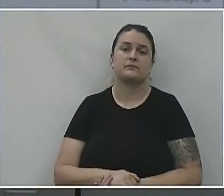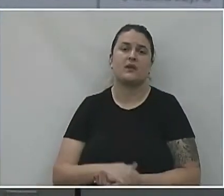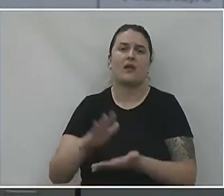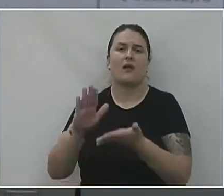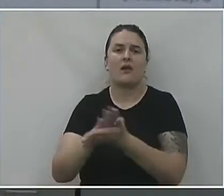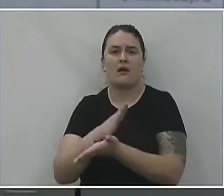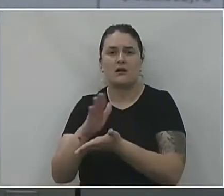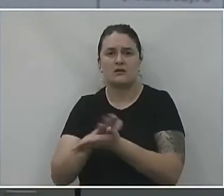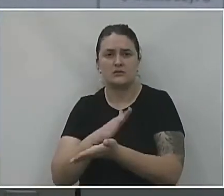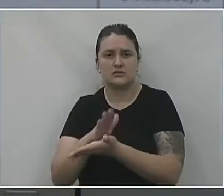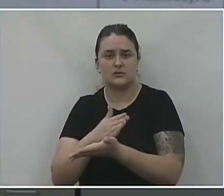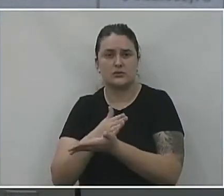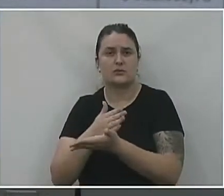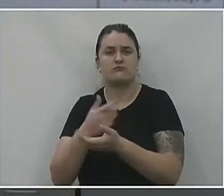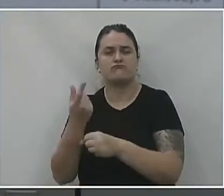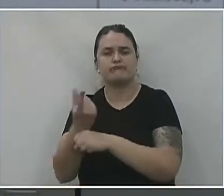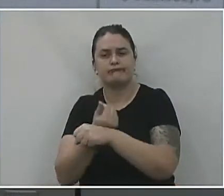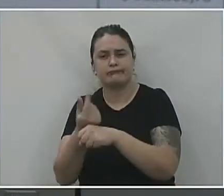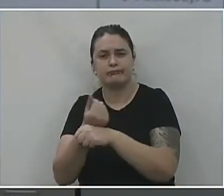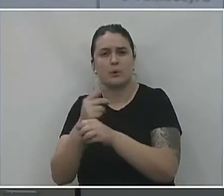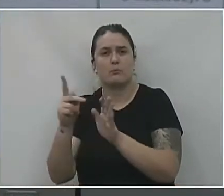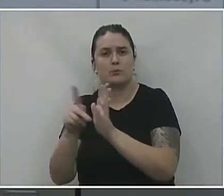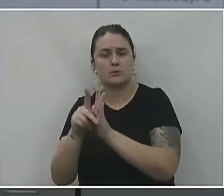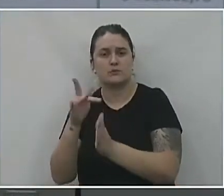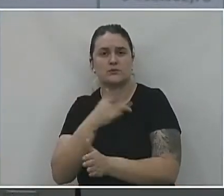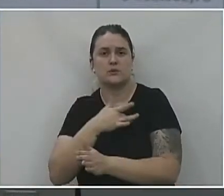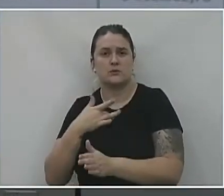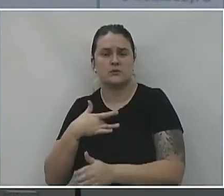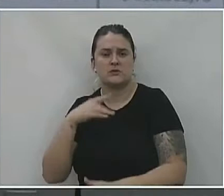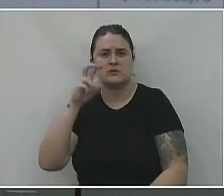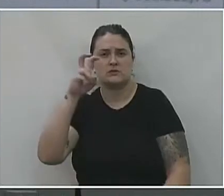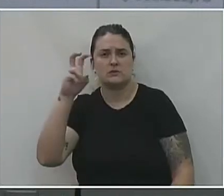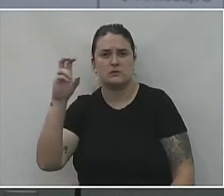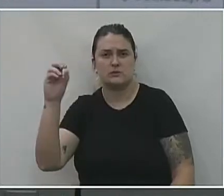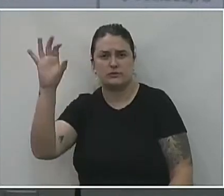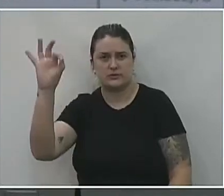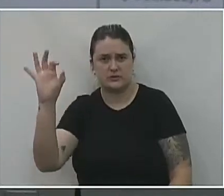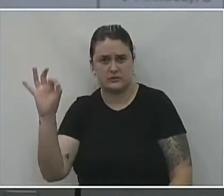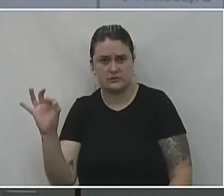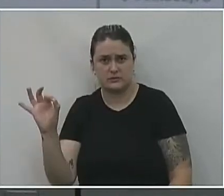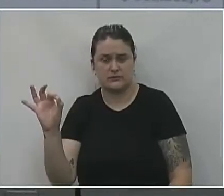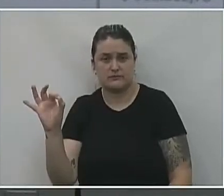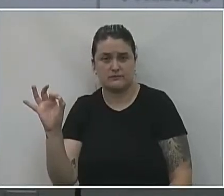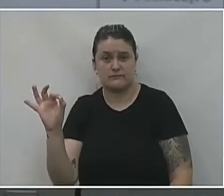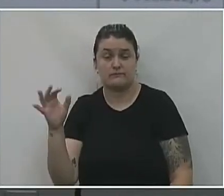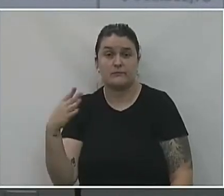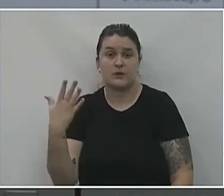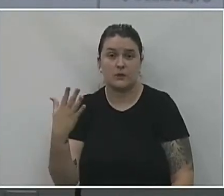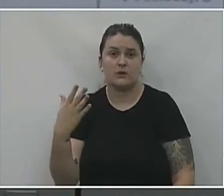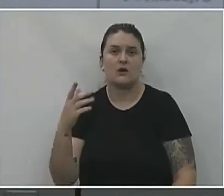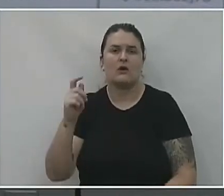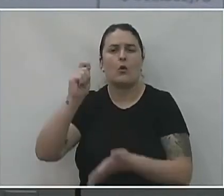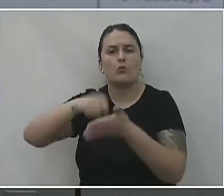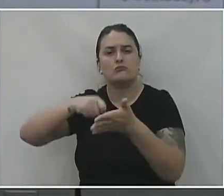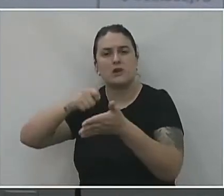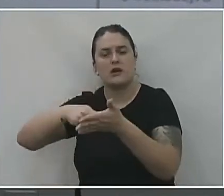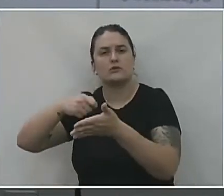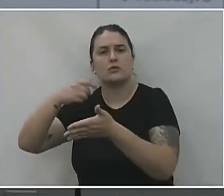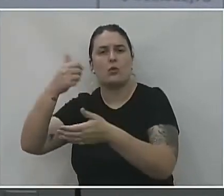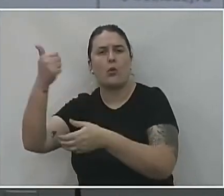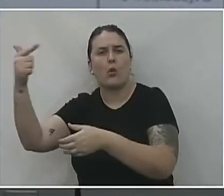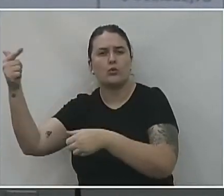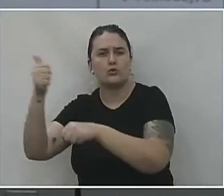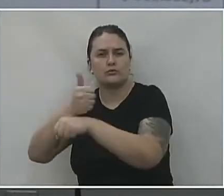Custeio para auxílio financeiro da saúde, que são aqueles 50%. Então, serviços de terceiros, pessoas físicas,